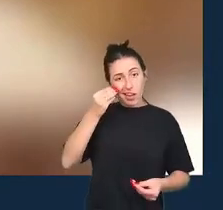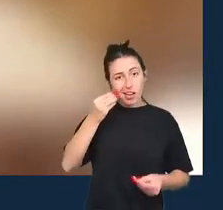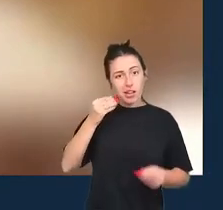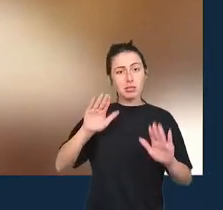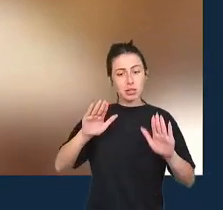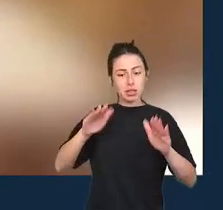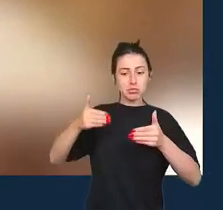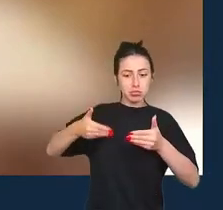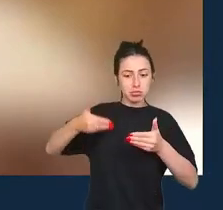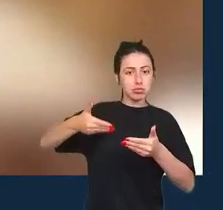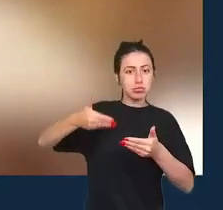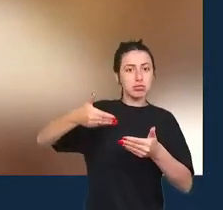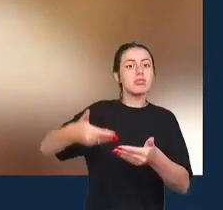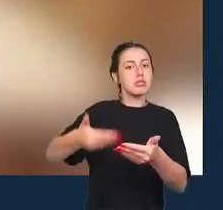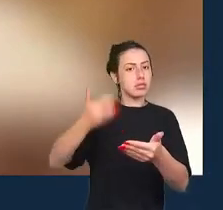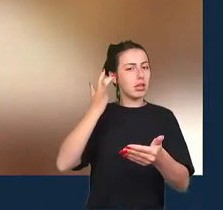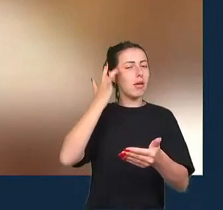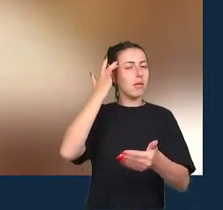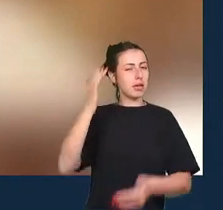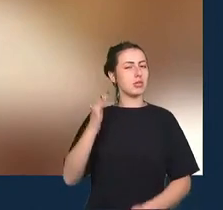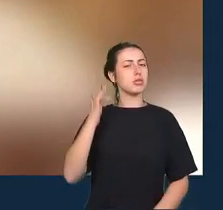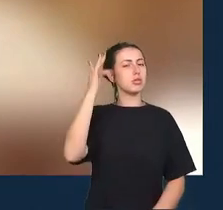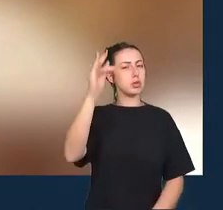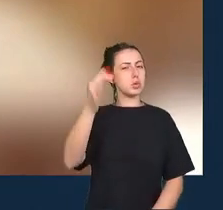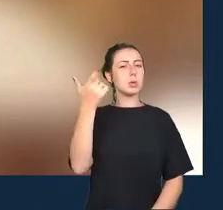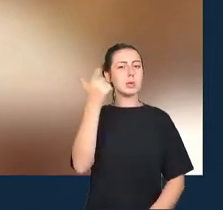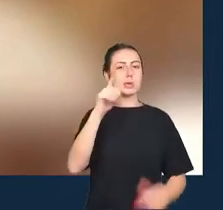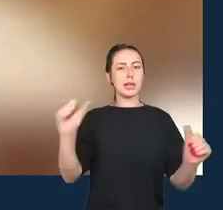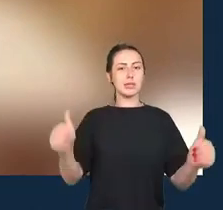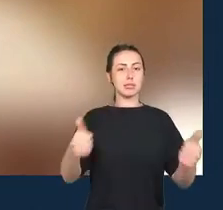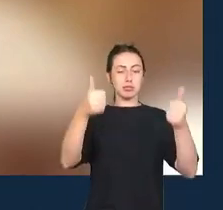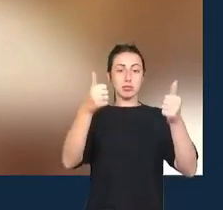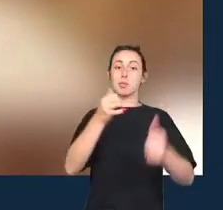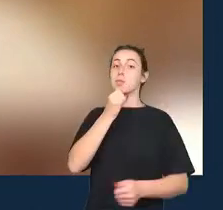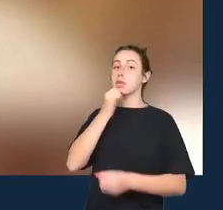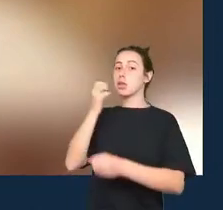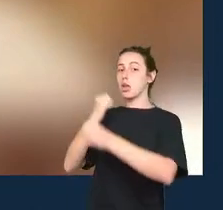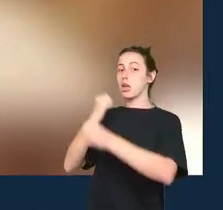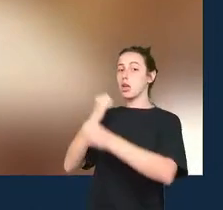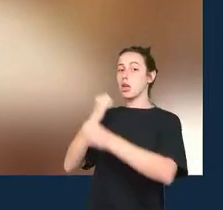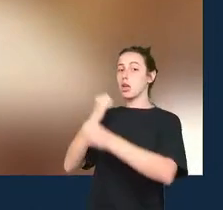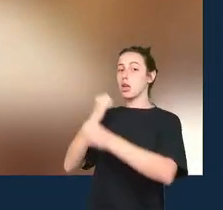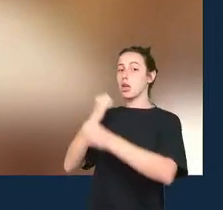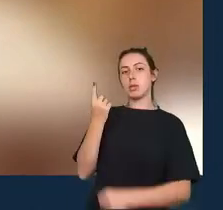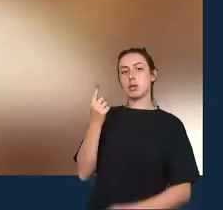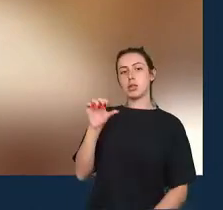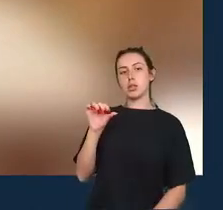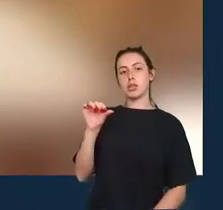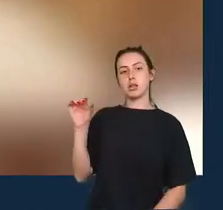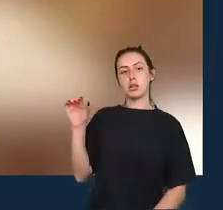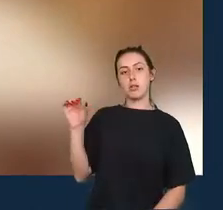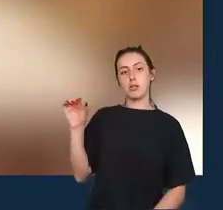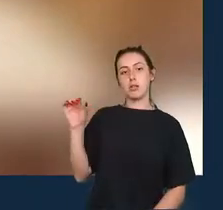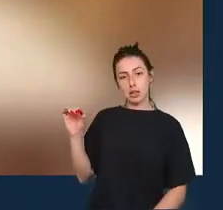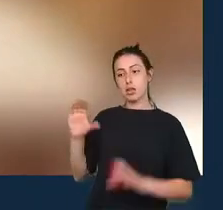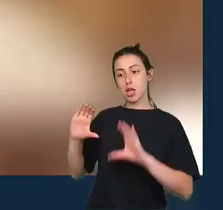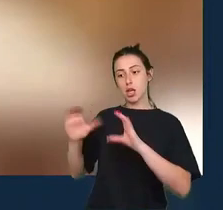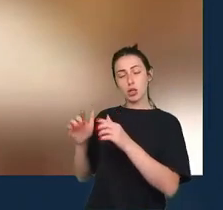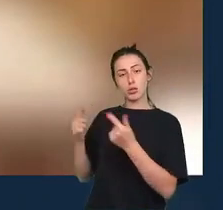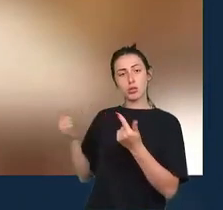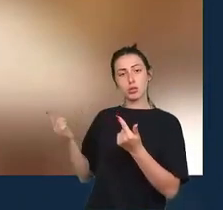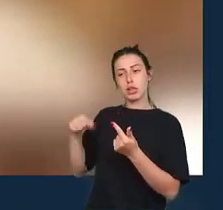na década de 90 os jornalistas ficavam ali no canto da sala e devido a mudança da